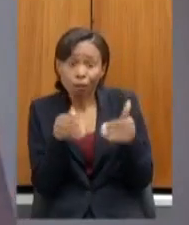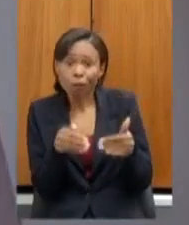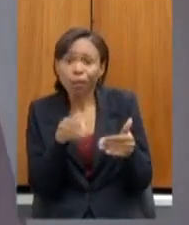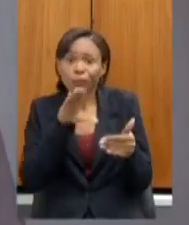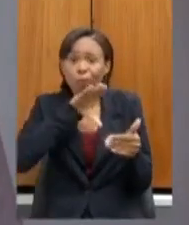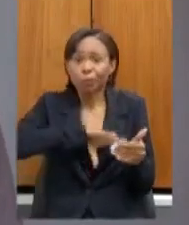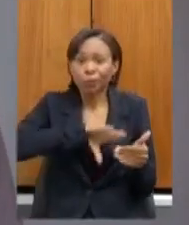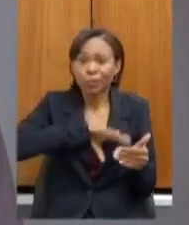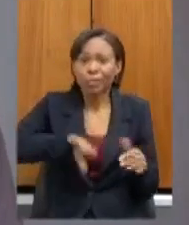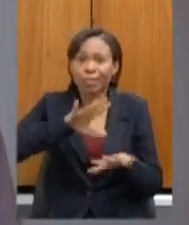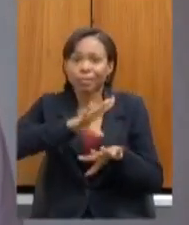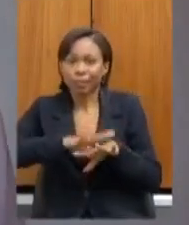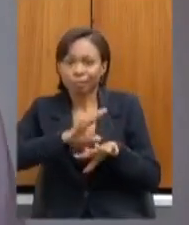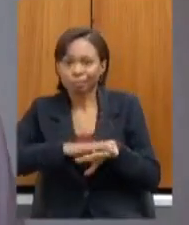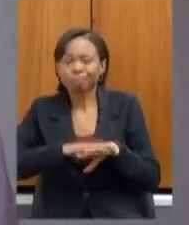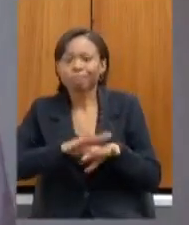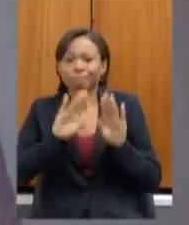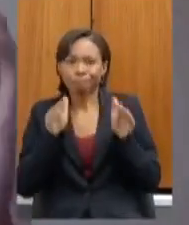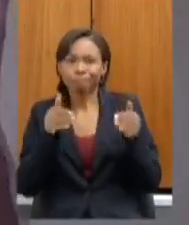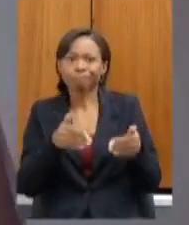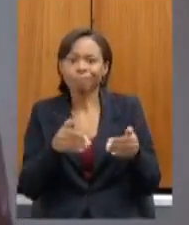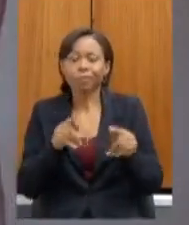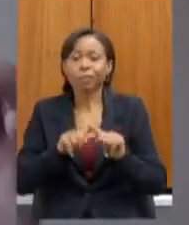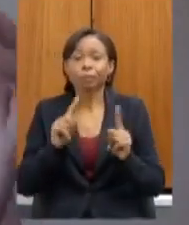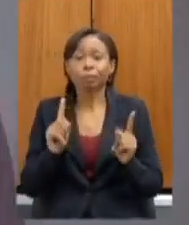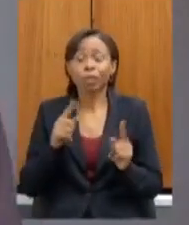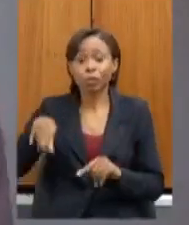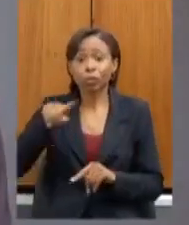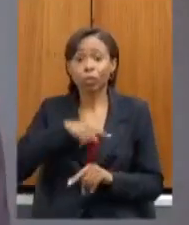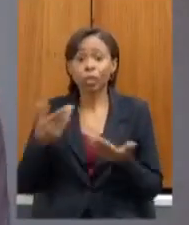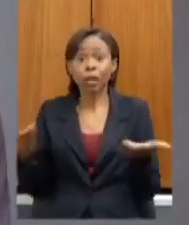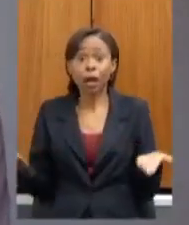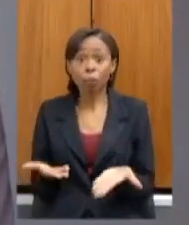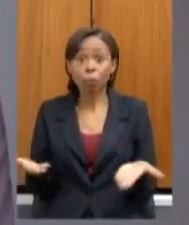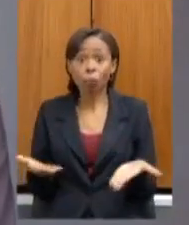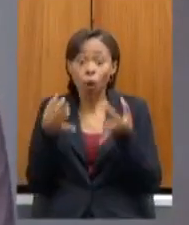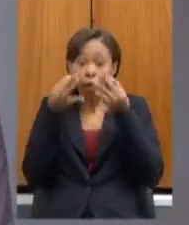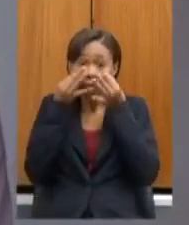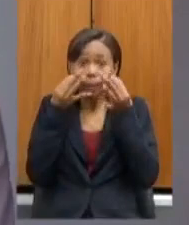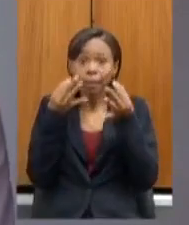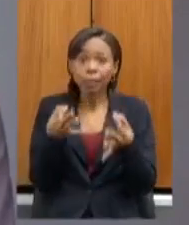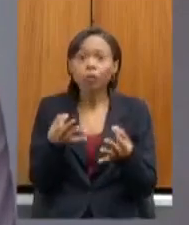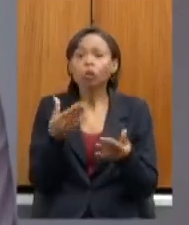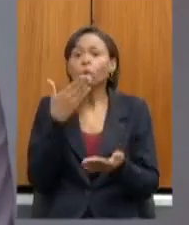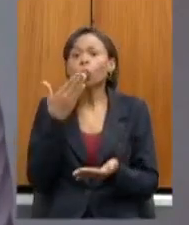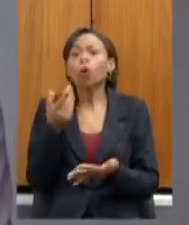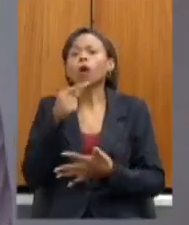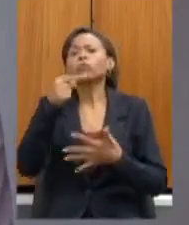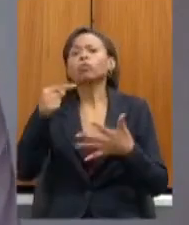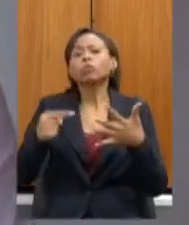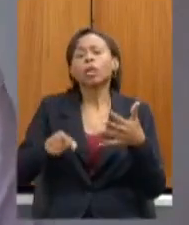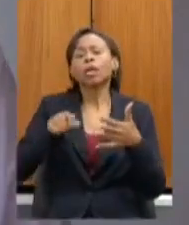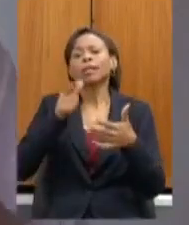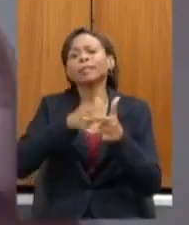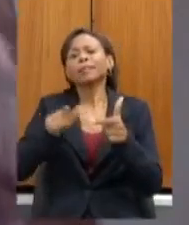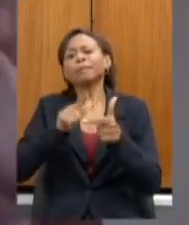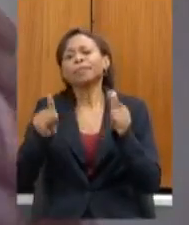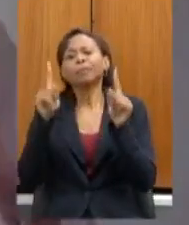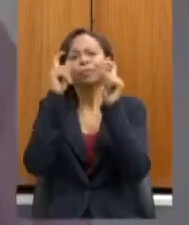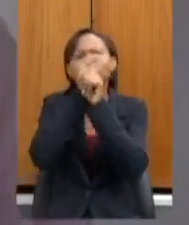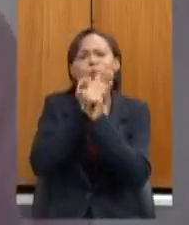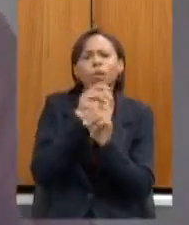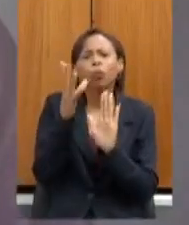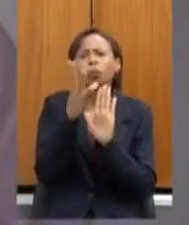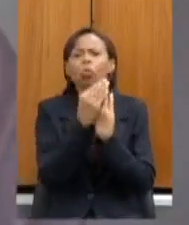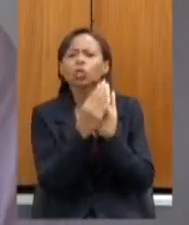matemática então temos a visão precisa agora de quais são as necessidades que tipo de conteúdo em qual região